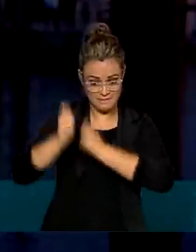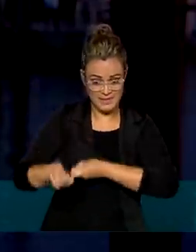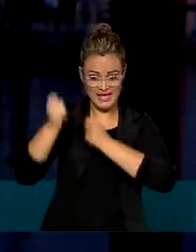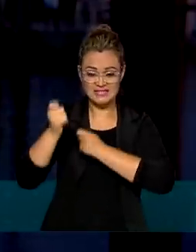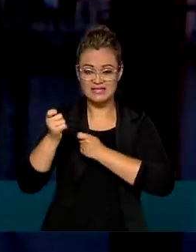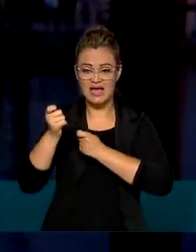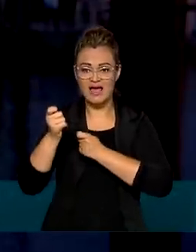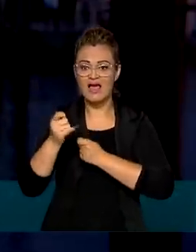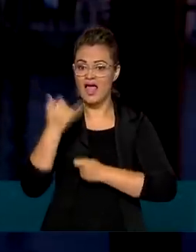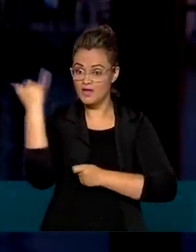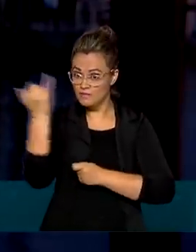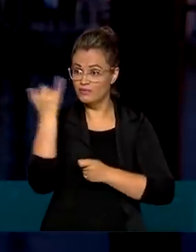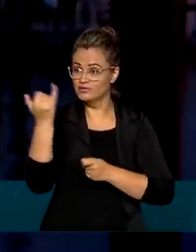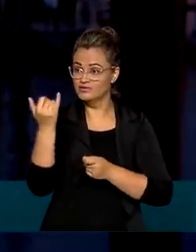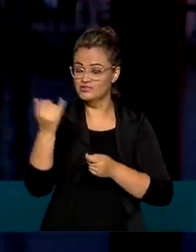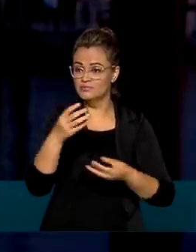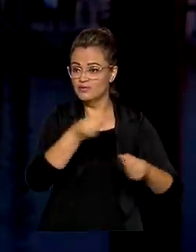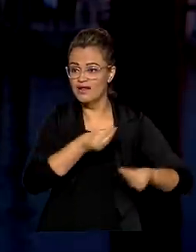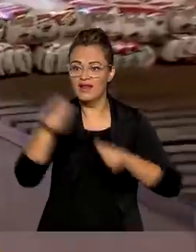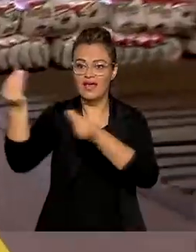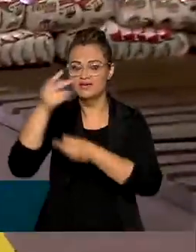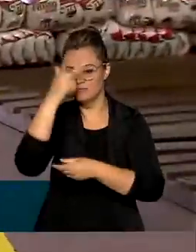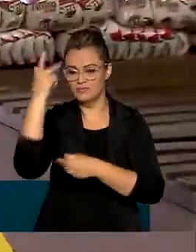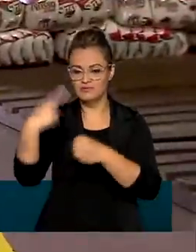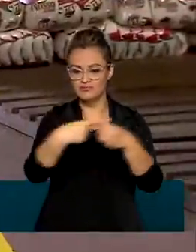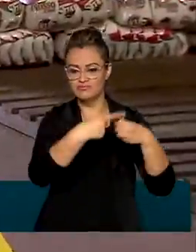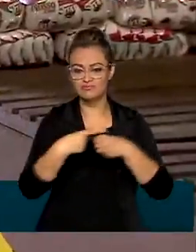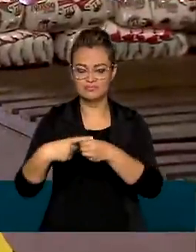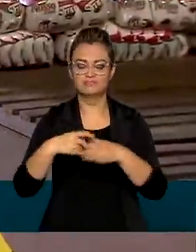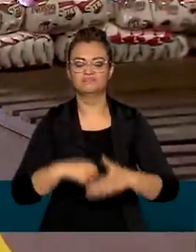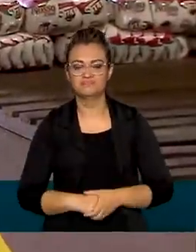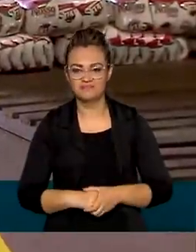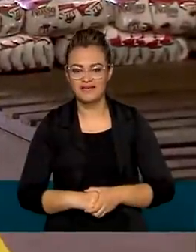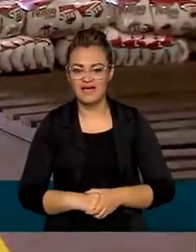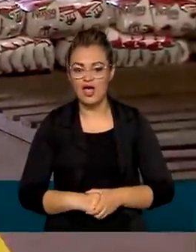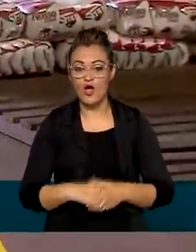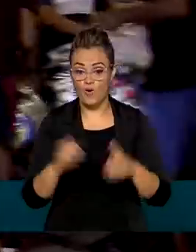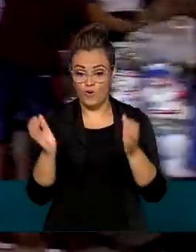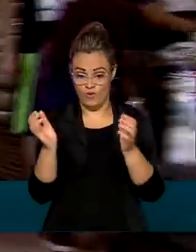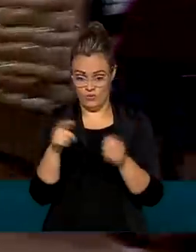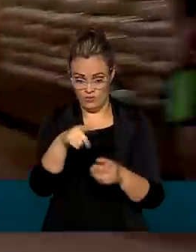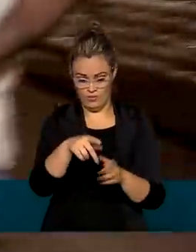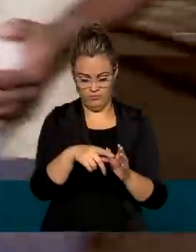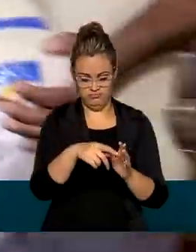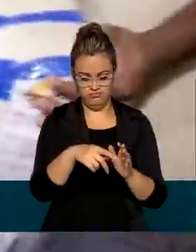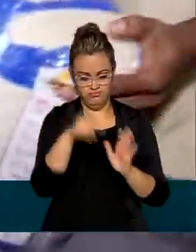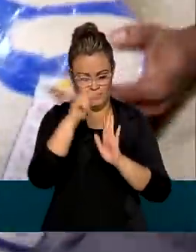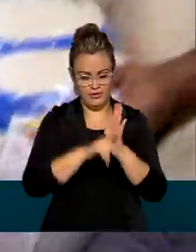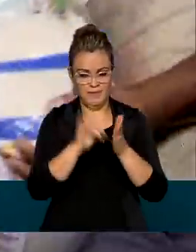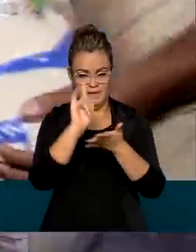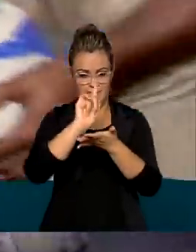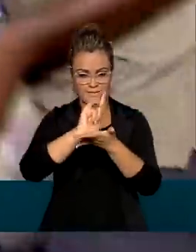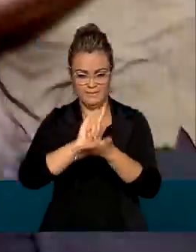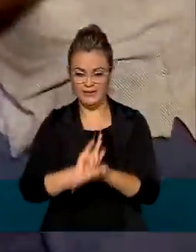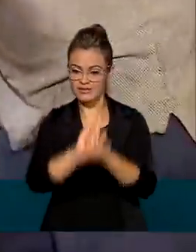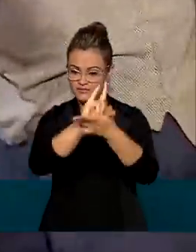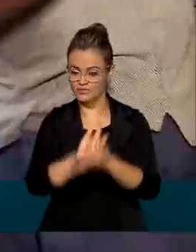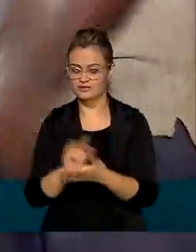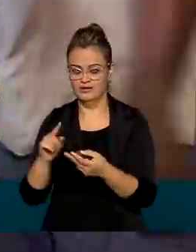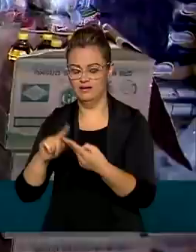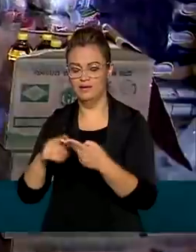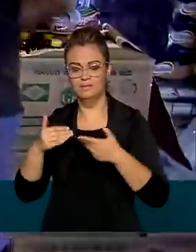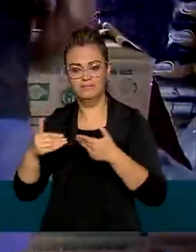o pescado na mesa do cidadão. A entrega foi idealizada pela União do Programa Pátria Voluntária e do Ministério da